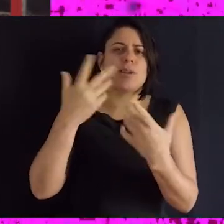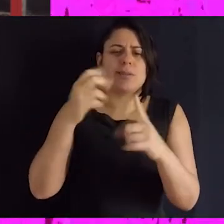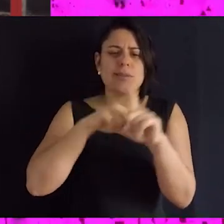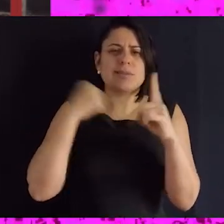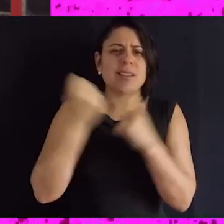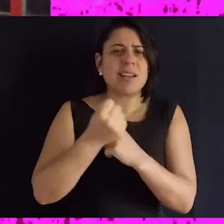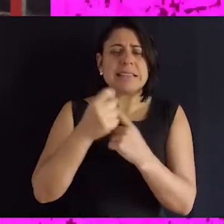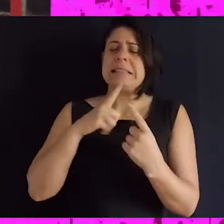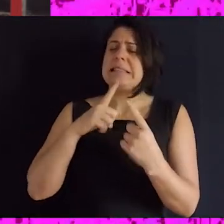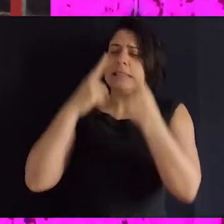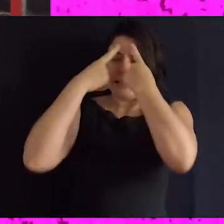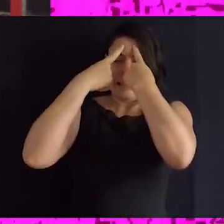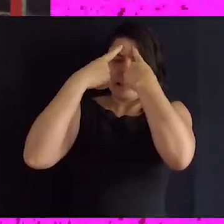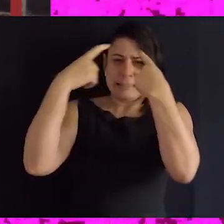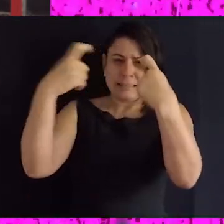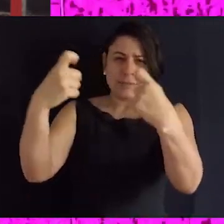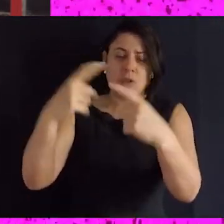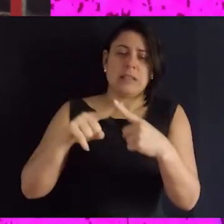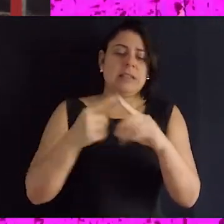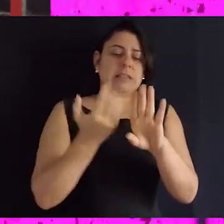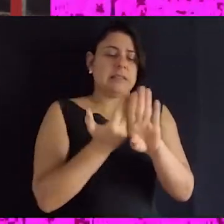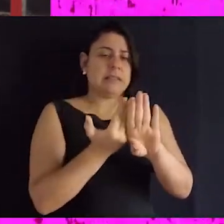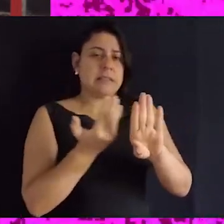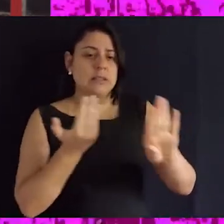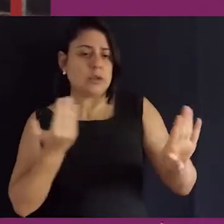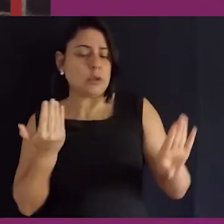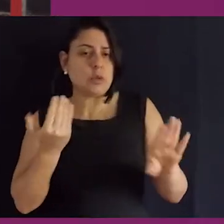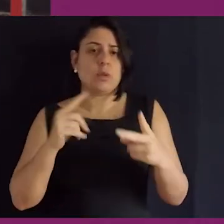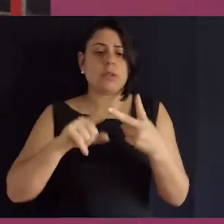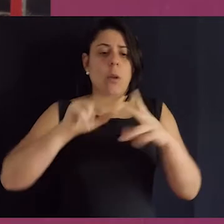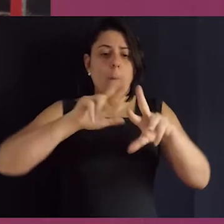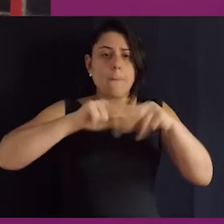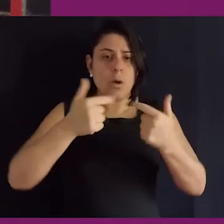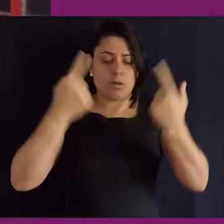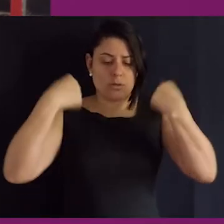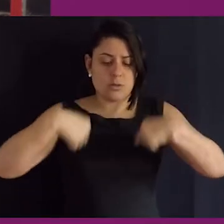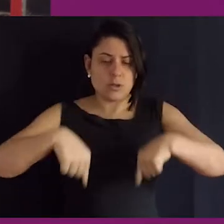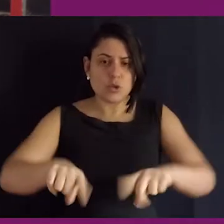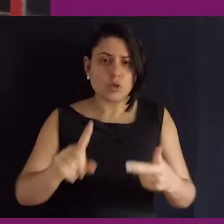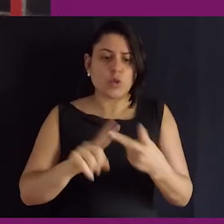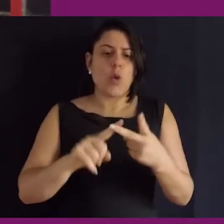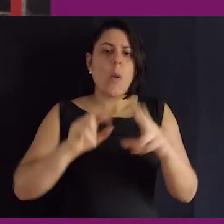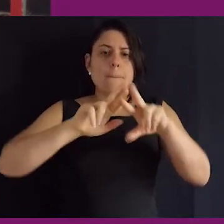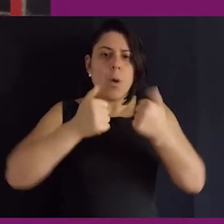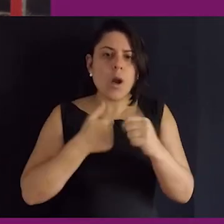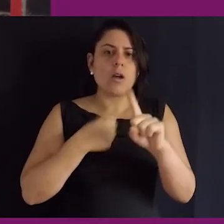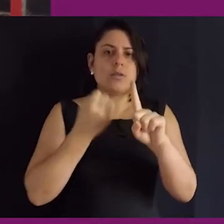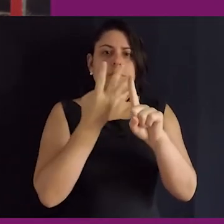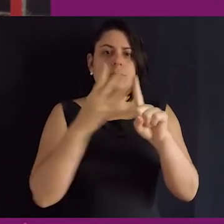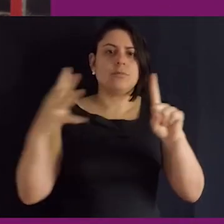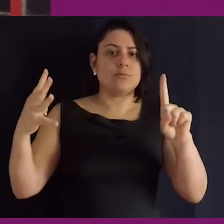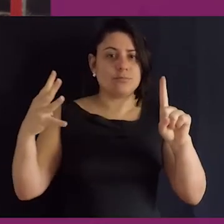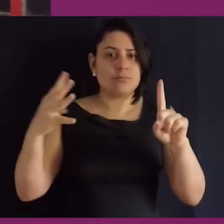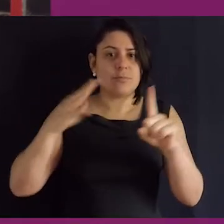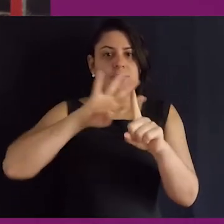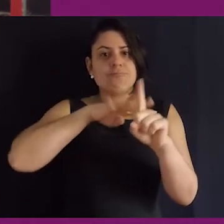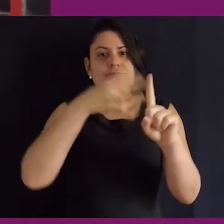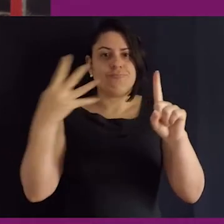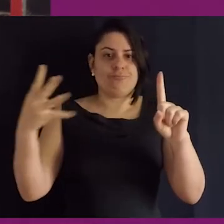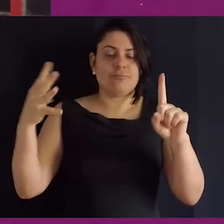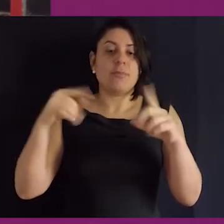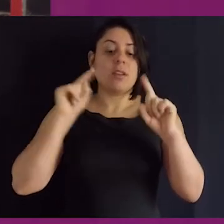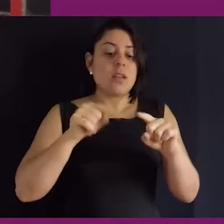violência com esses corpos, a gente tem um cenário de extrema exclusão com todos esses corpos, fazendo com que as pessoas acabem